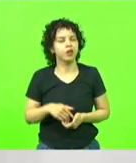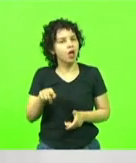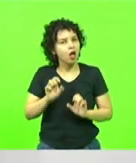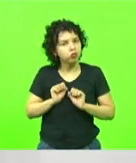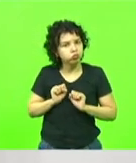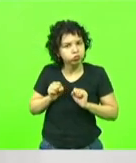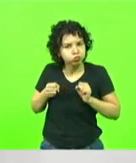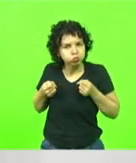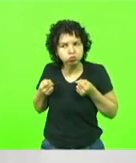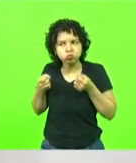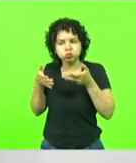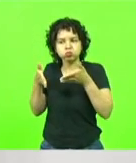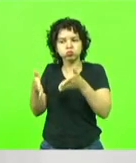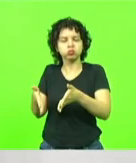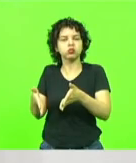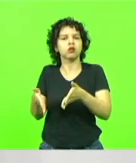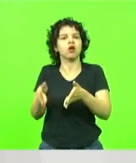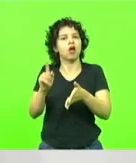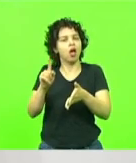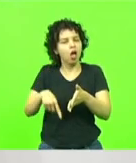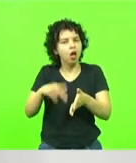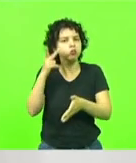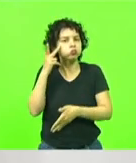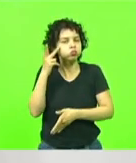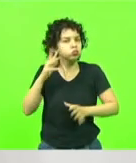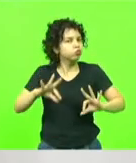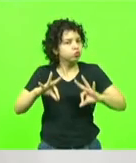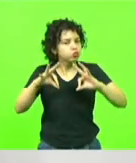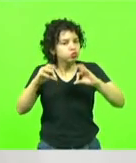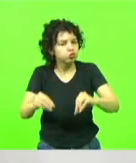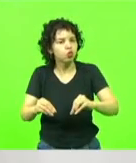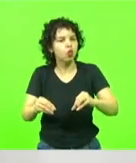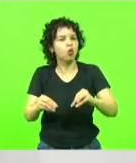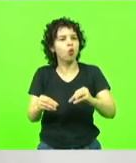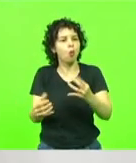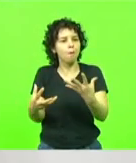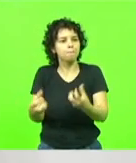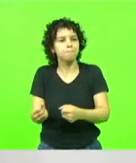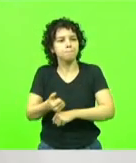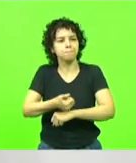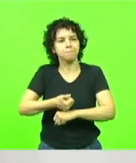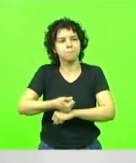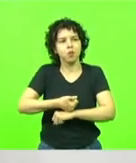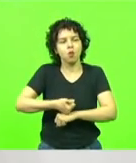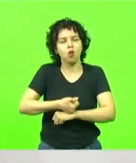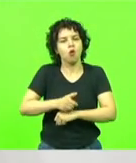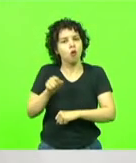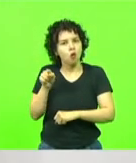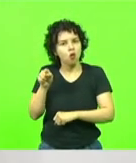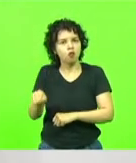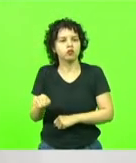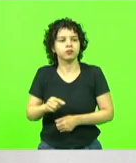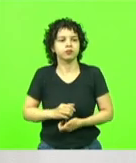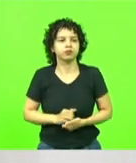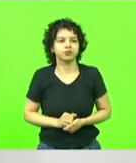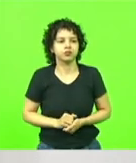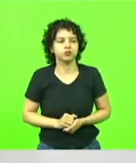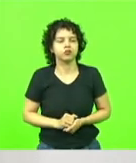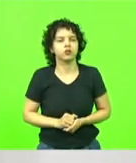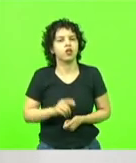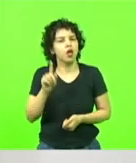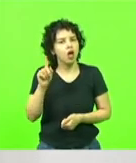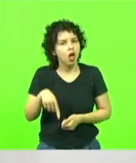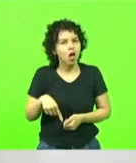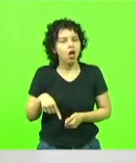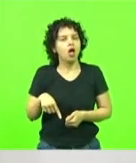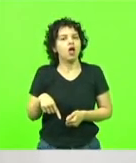é a linha comum de todos os que abraçam essa profissão, ou seja, esse mistério. Esse mistério traz